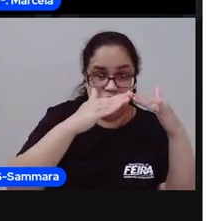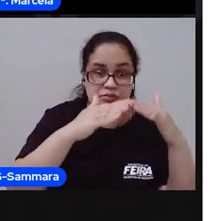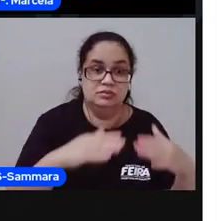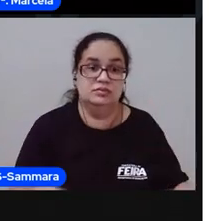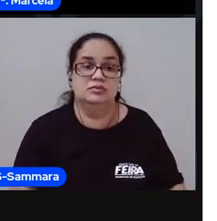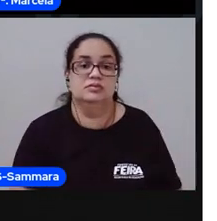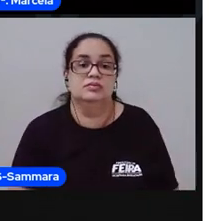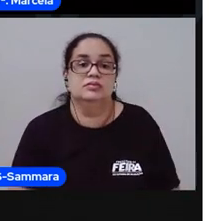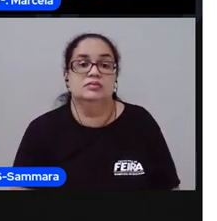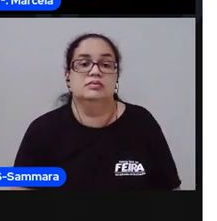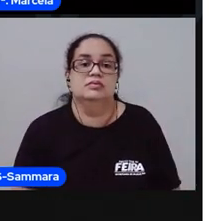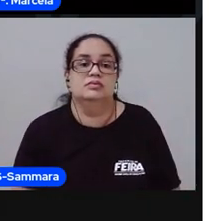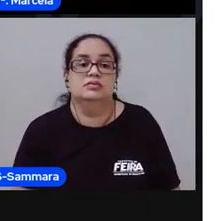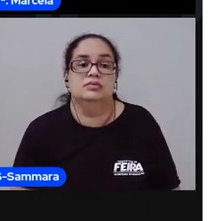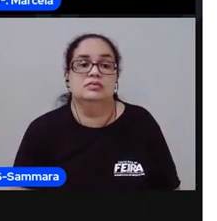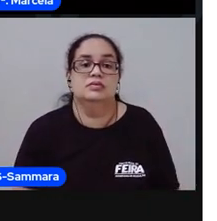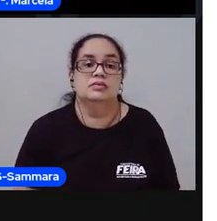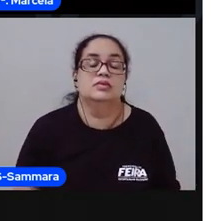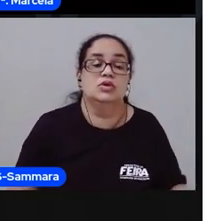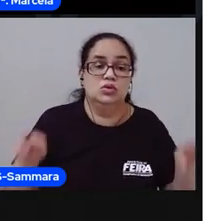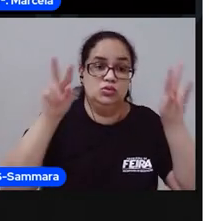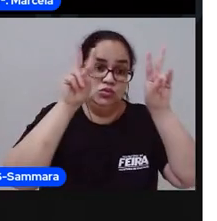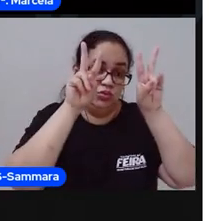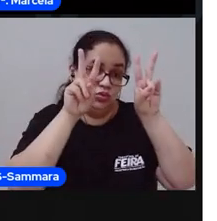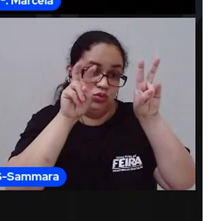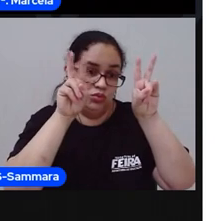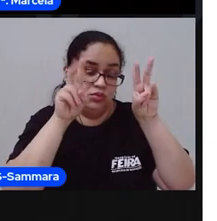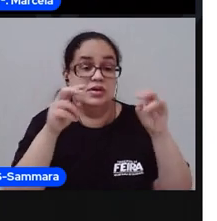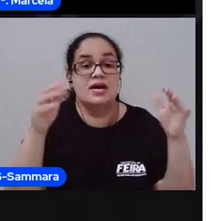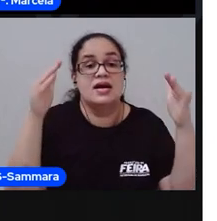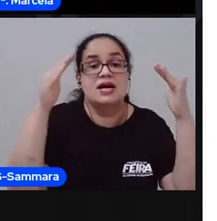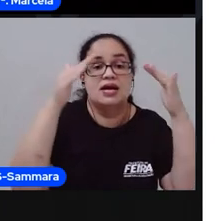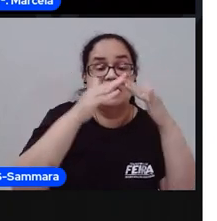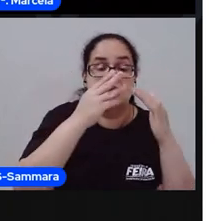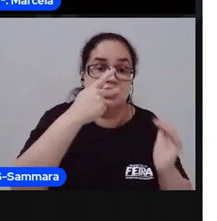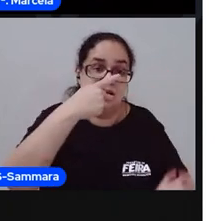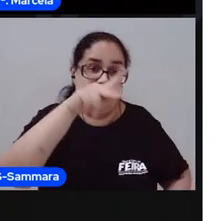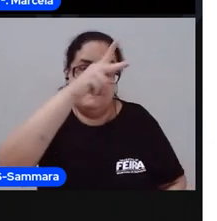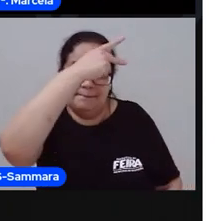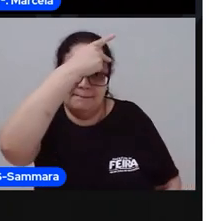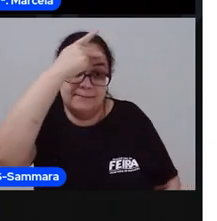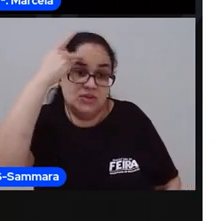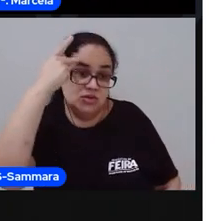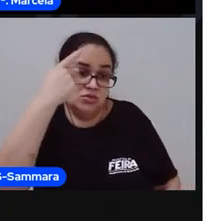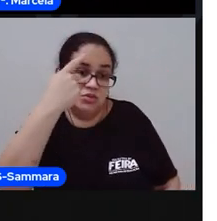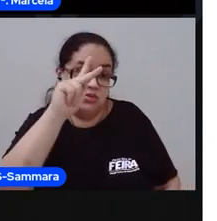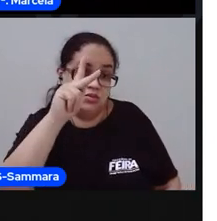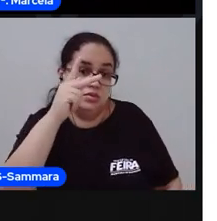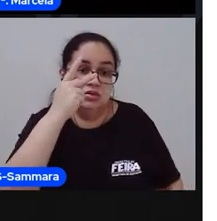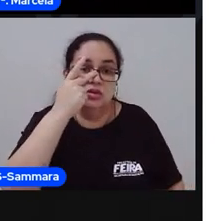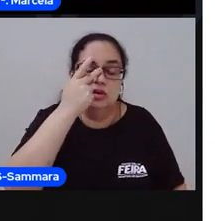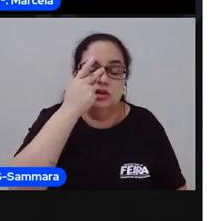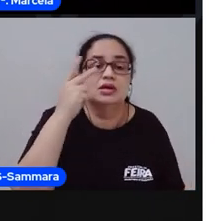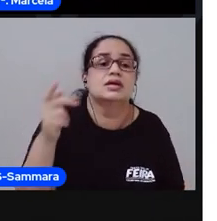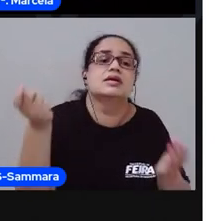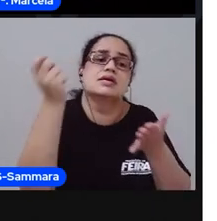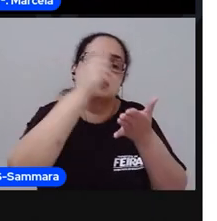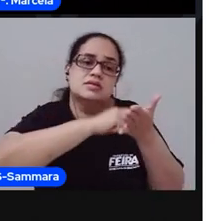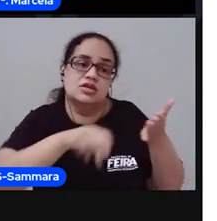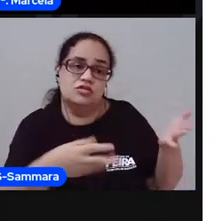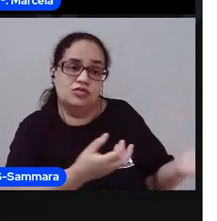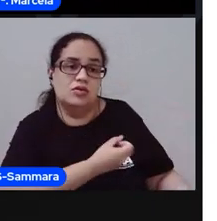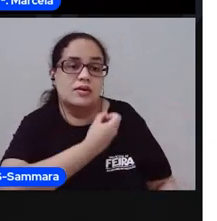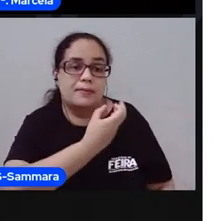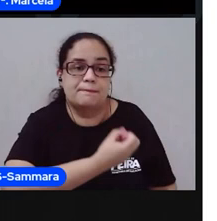Então, o título é A Casa e o Seu Dono. Quem escreveu esse poema